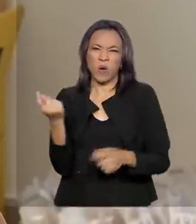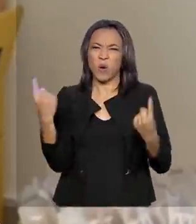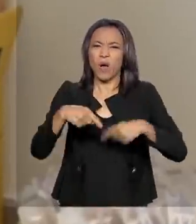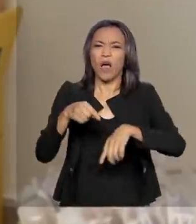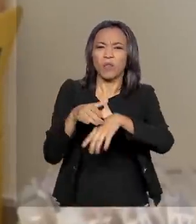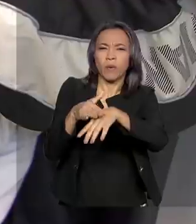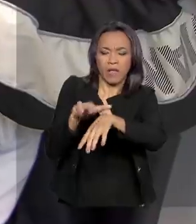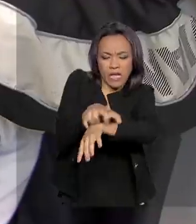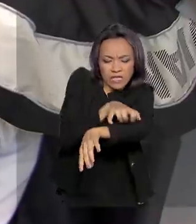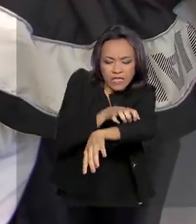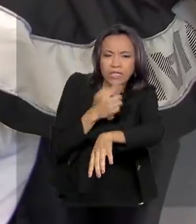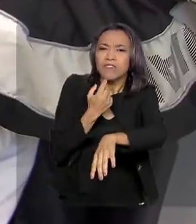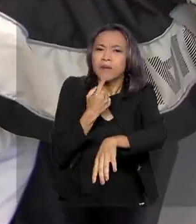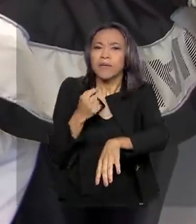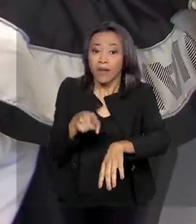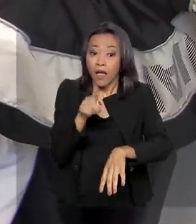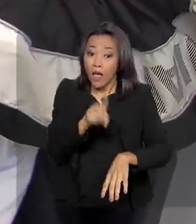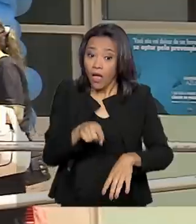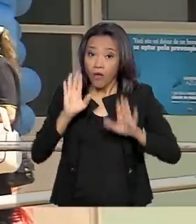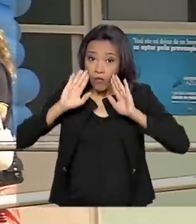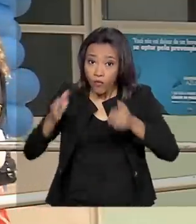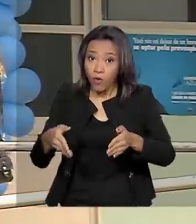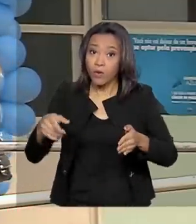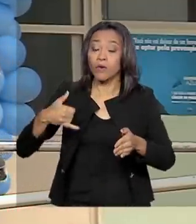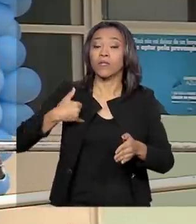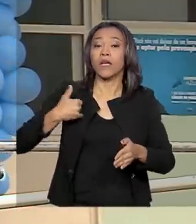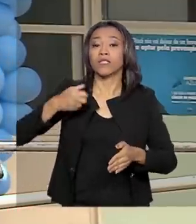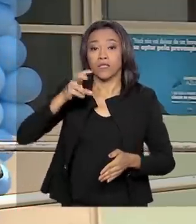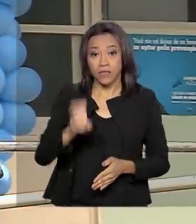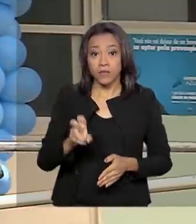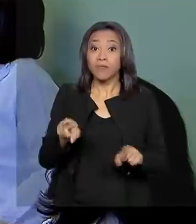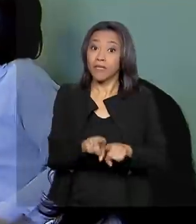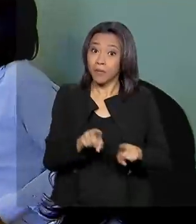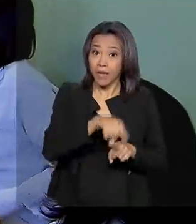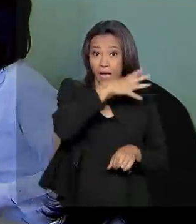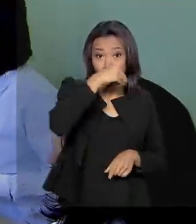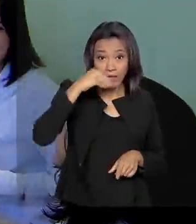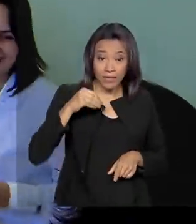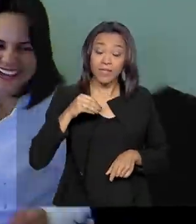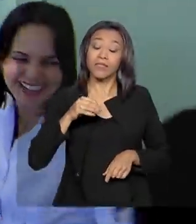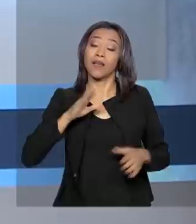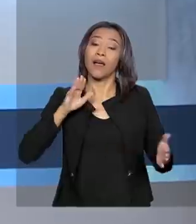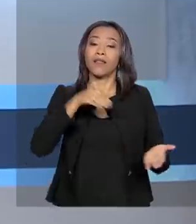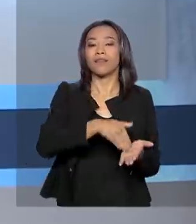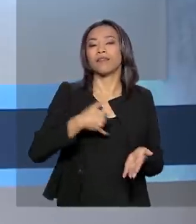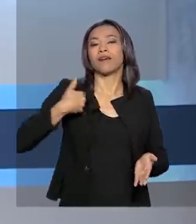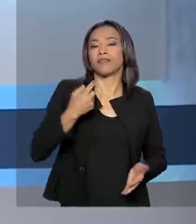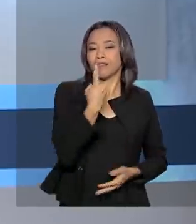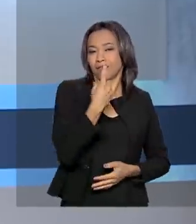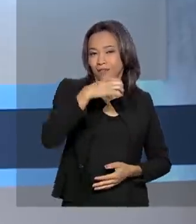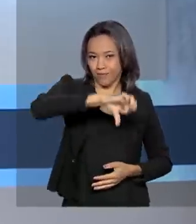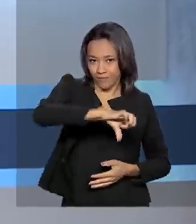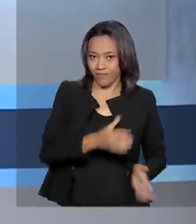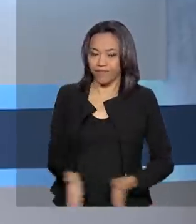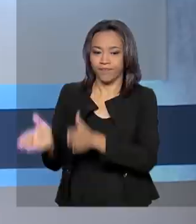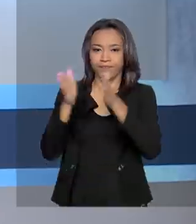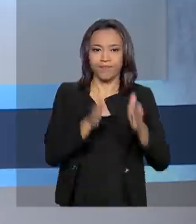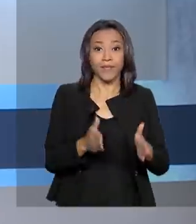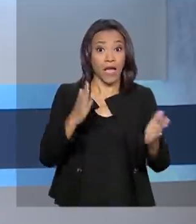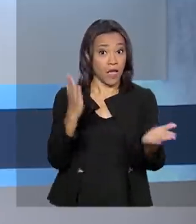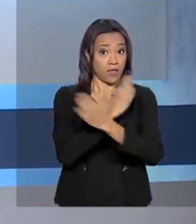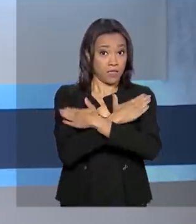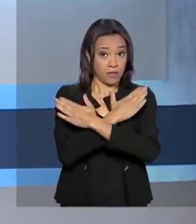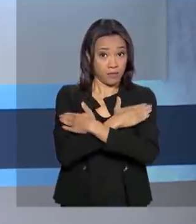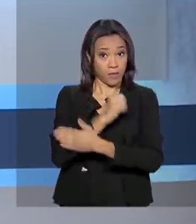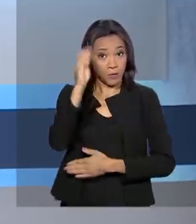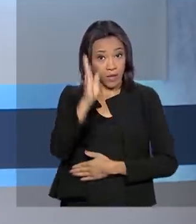público-alvo serão crianças a partir de 5 anos e adolescentes até 19 anos. E veja também, desemprego no país